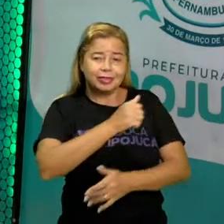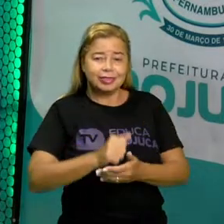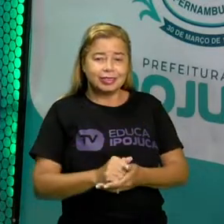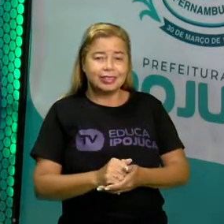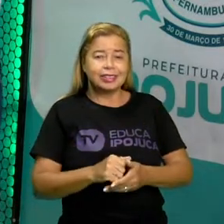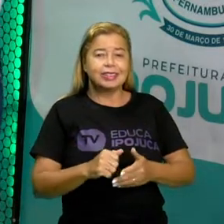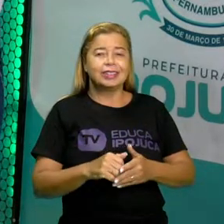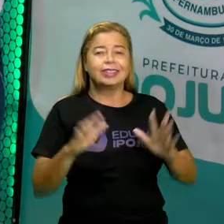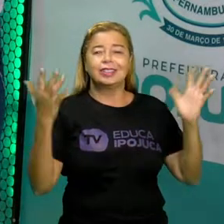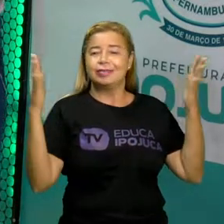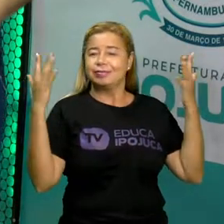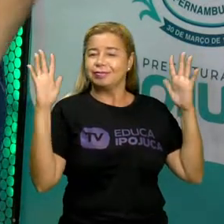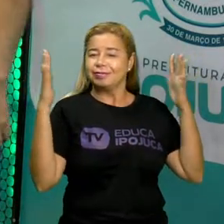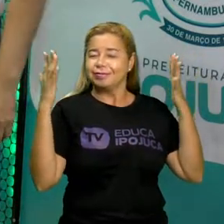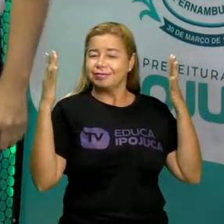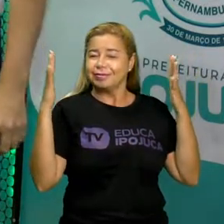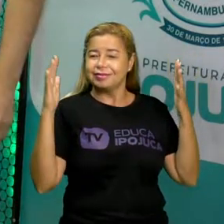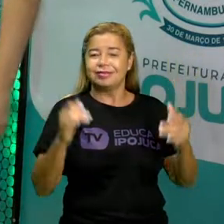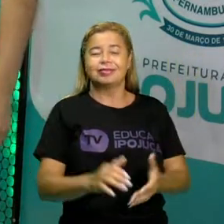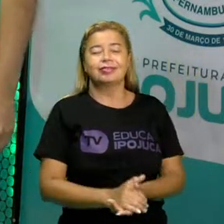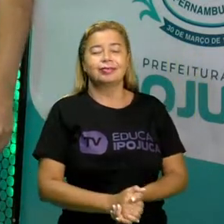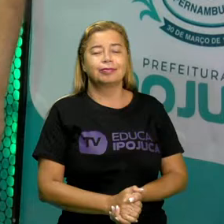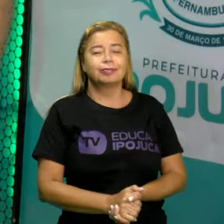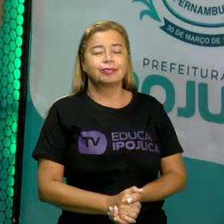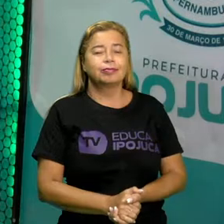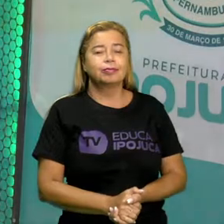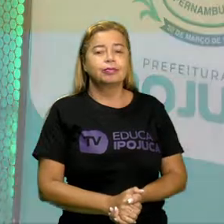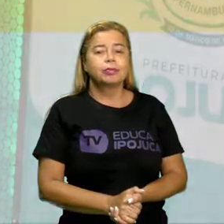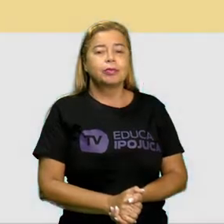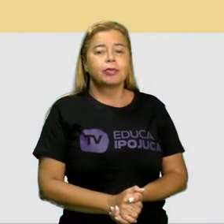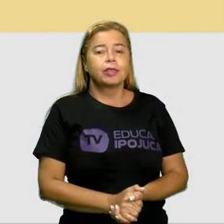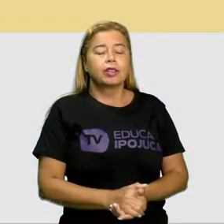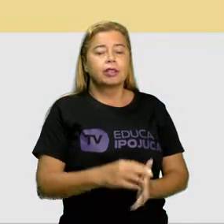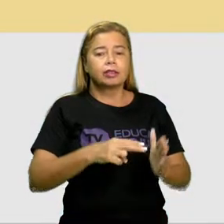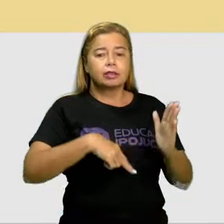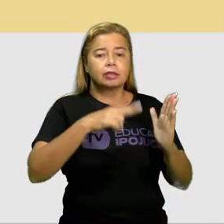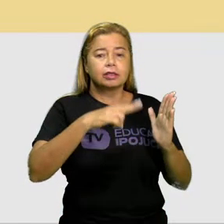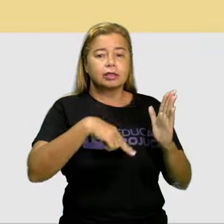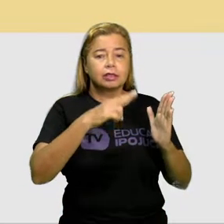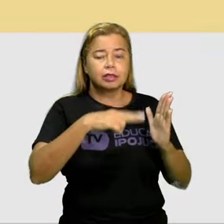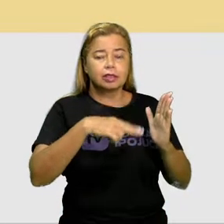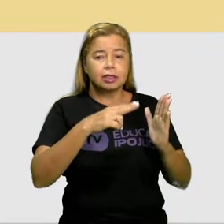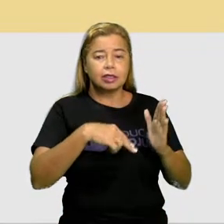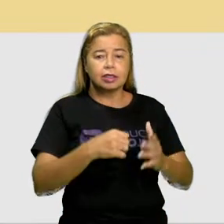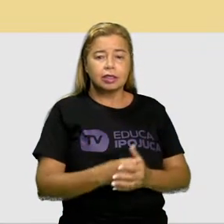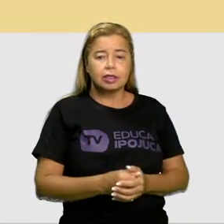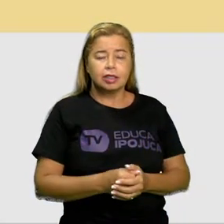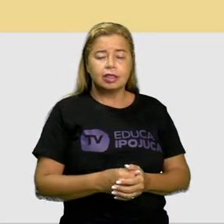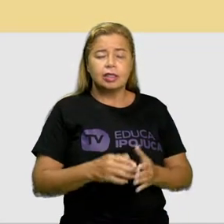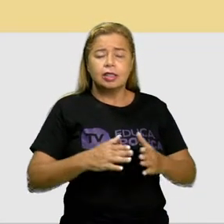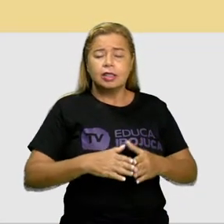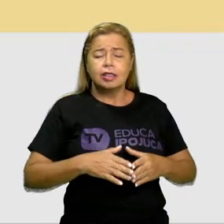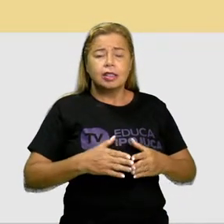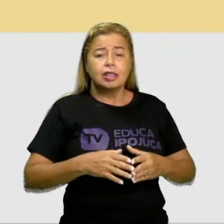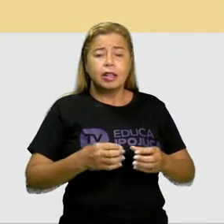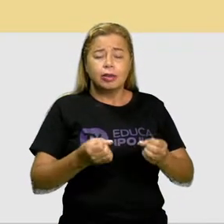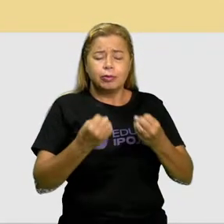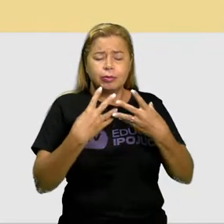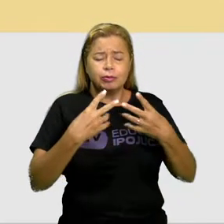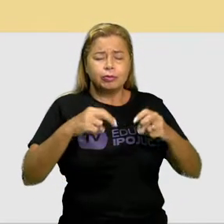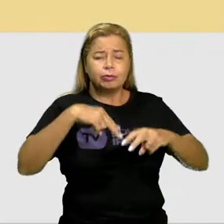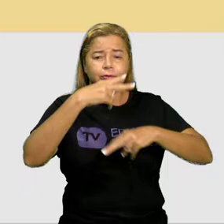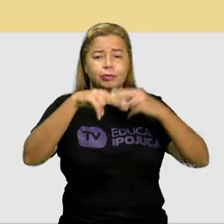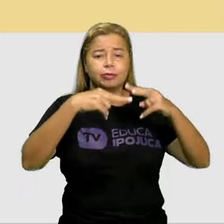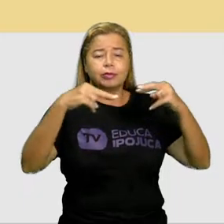parabéns. Bom, ler pode ser um grande presente, sim, mas